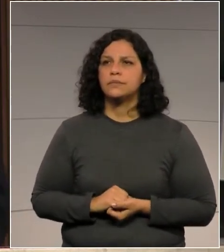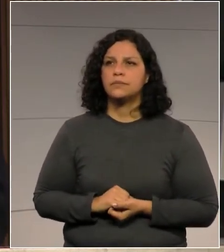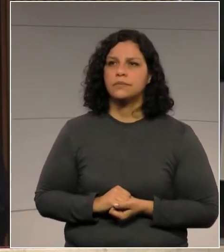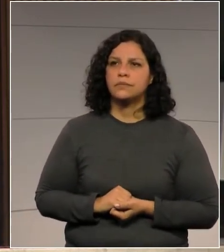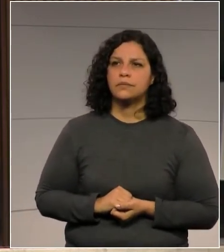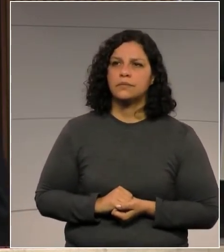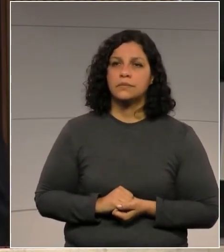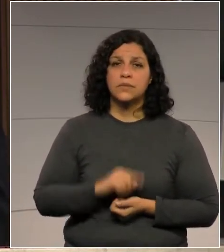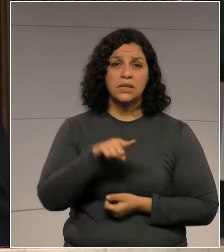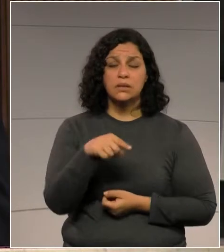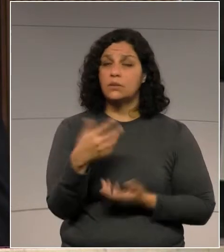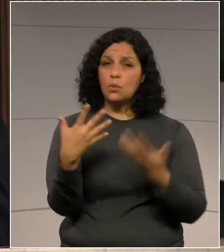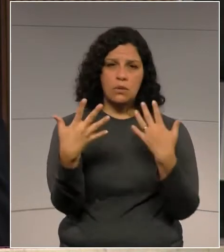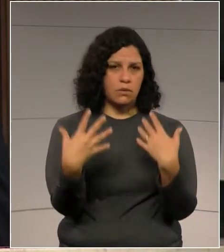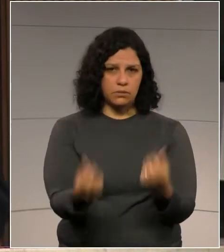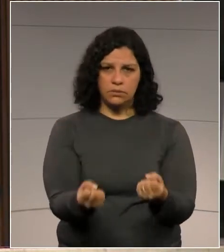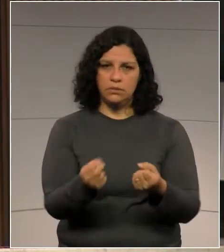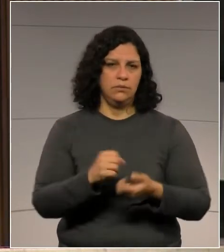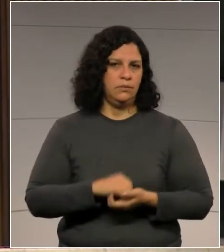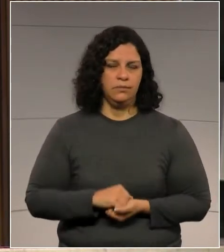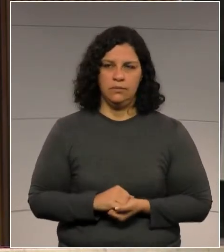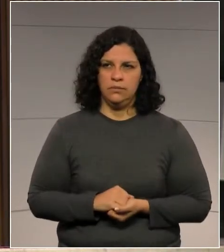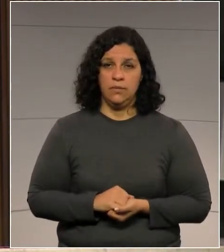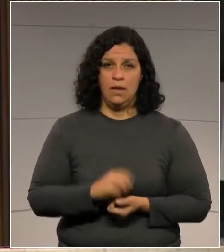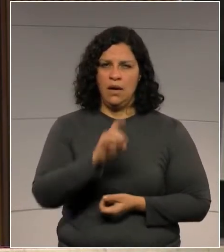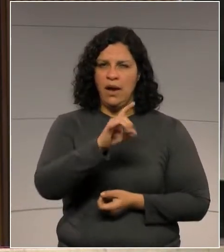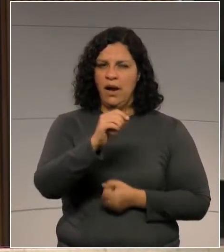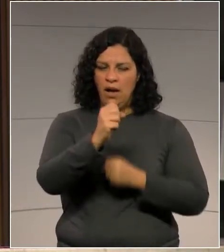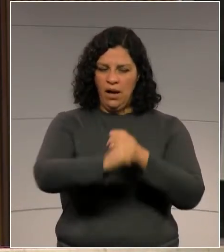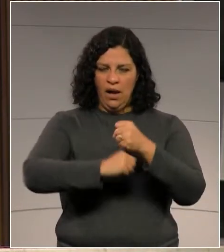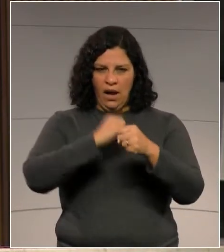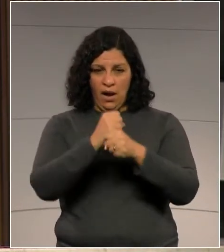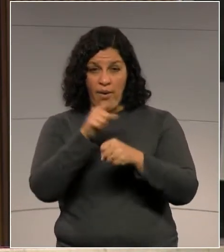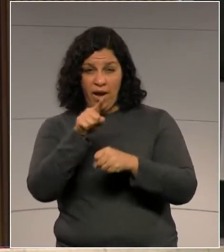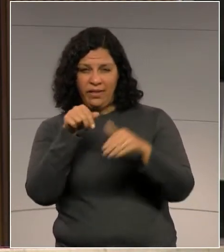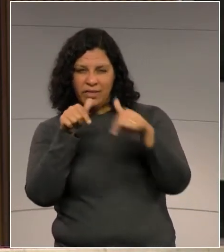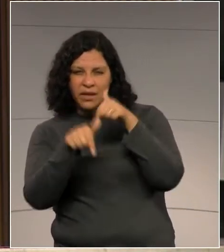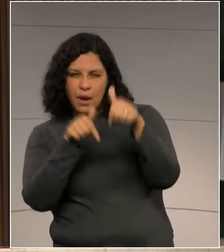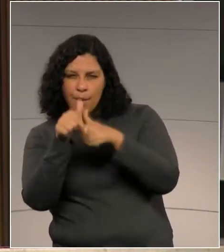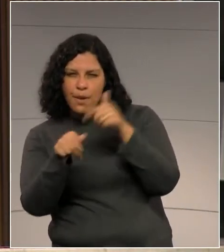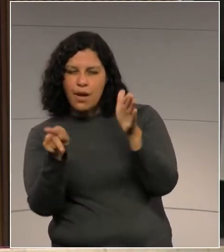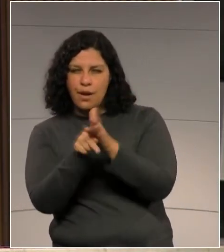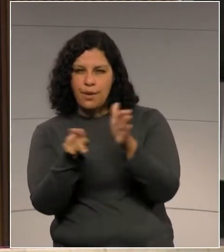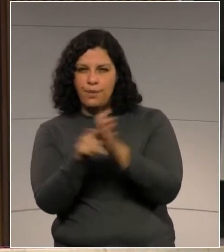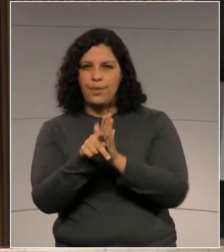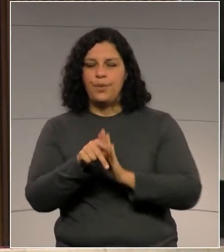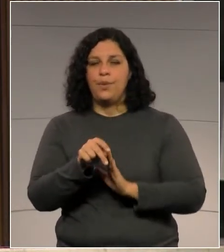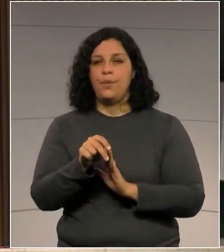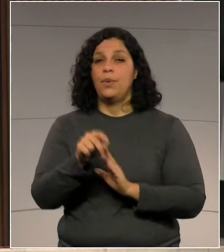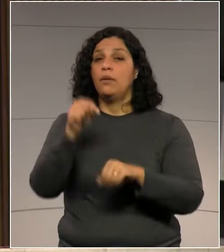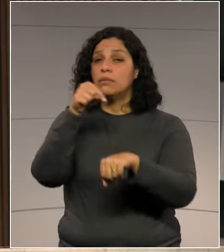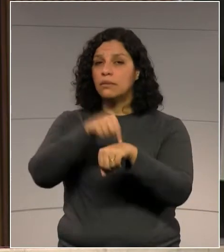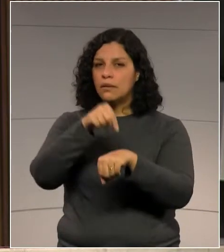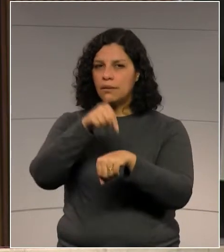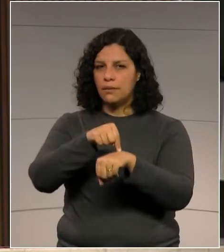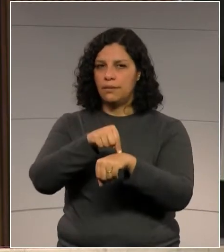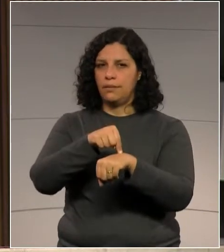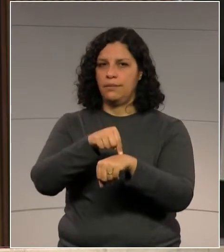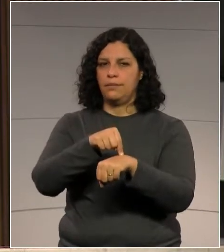ele não permite que, a cada ano que ultrapassa o tempo